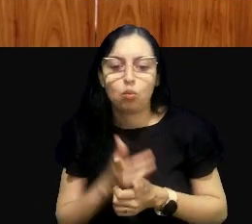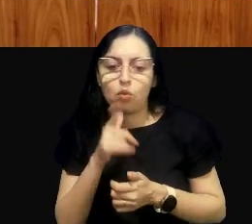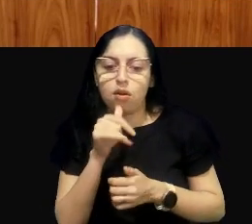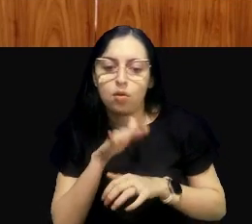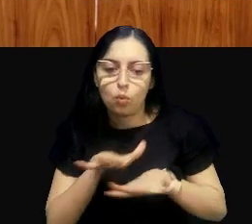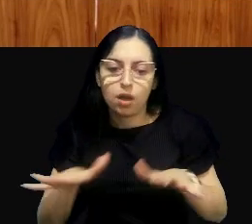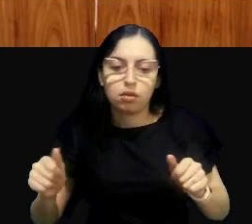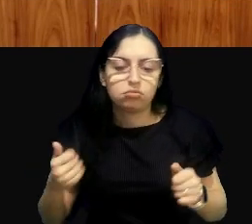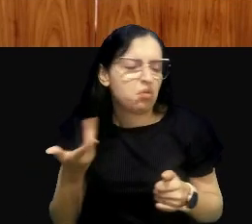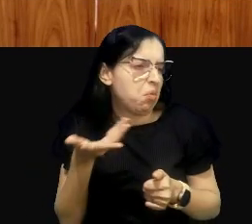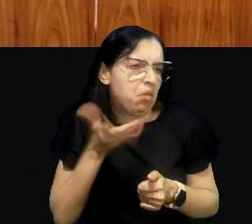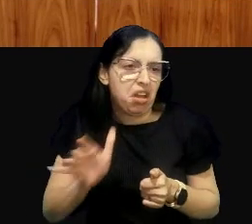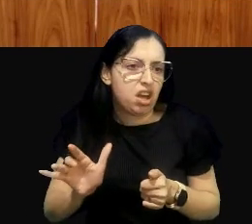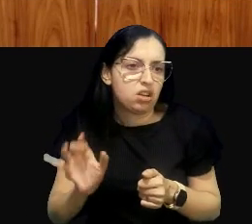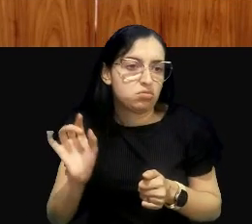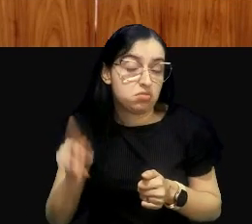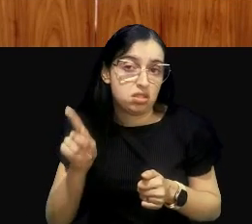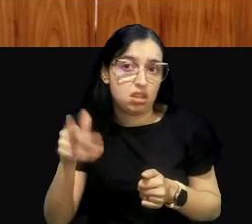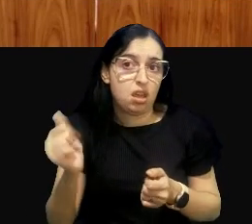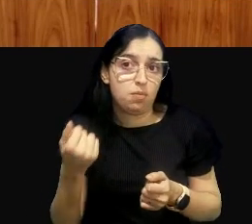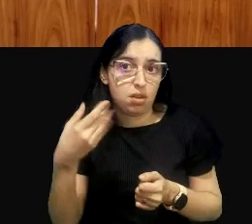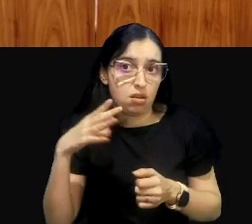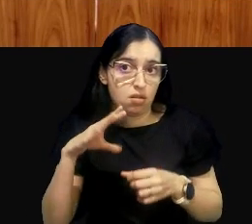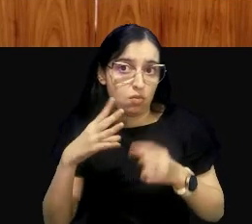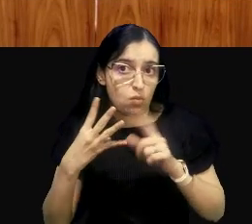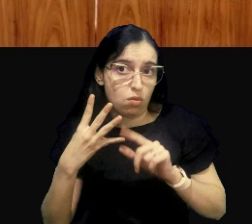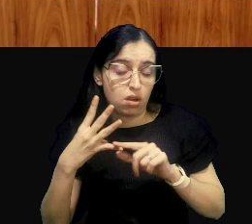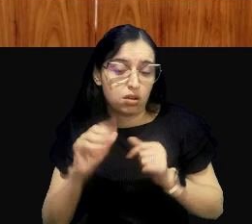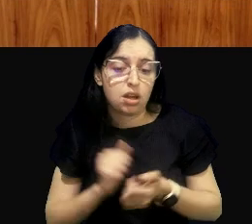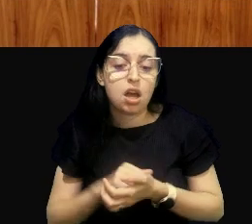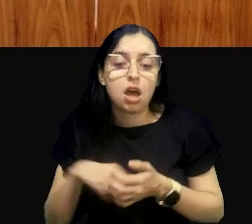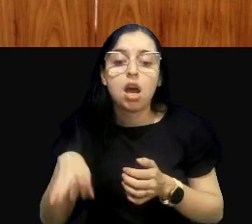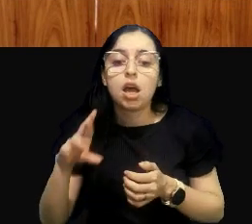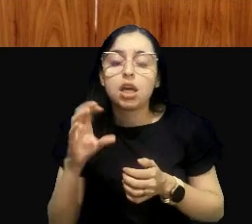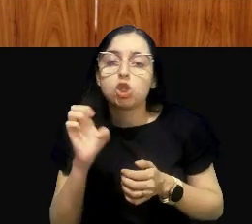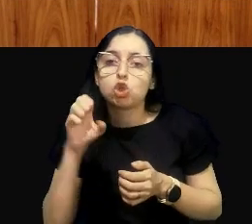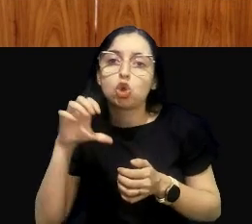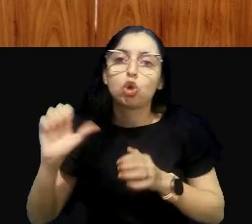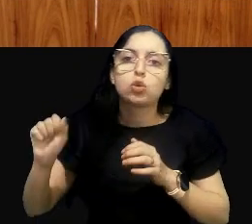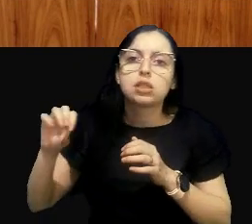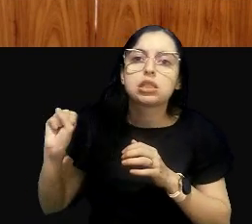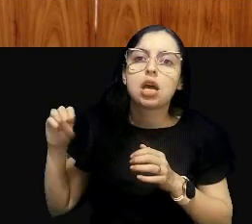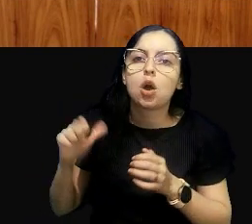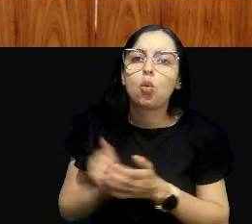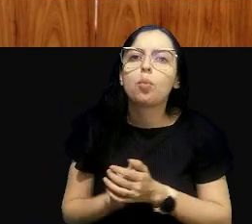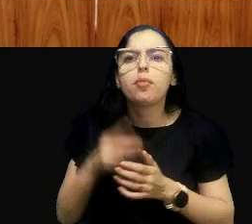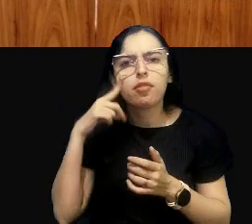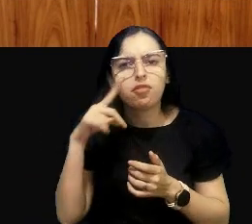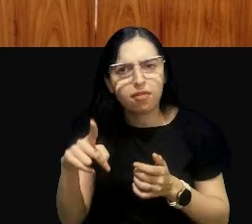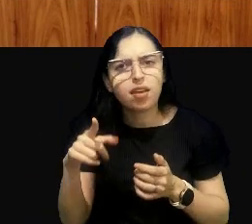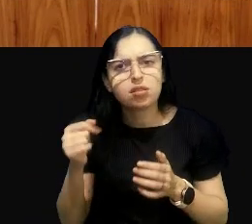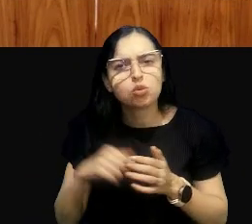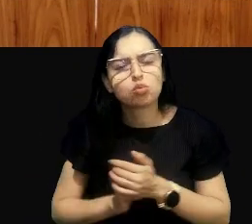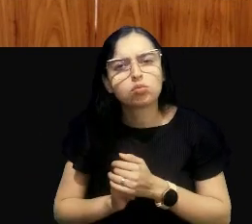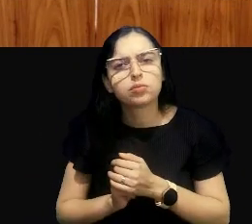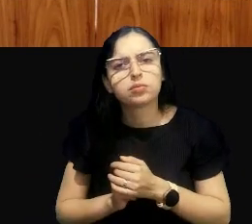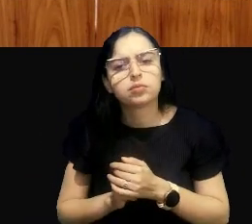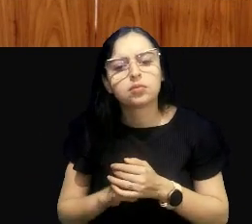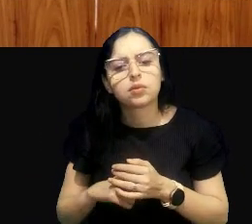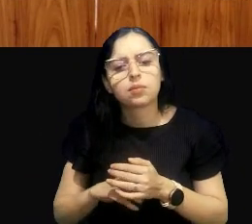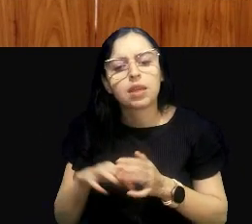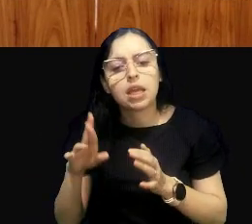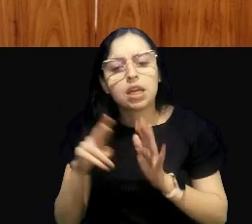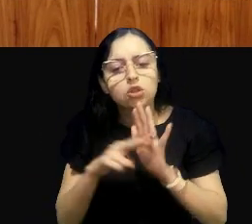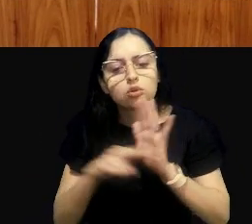eu não ia querer ser um classe 4, para sempre, e a resolução Conama, ela prevê isso, a resolução Conama, ela é uma resolução, que